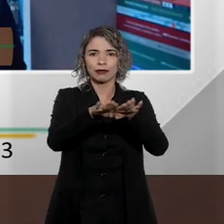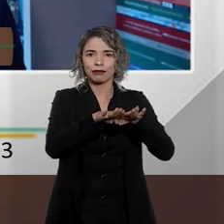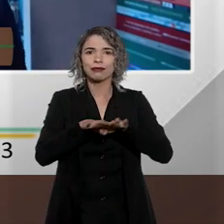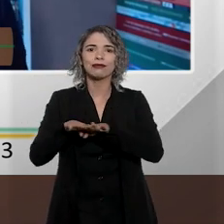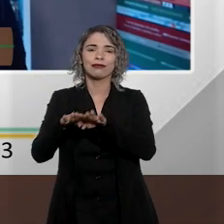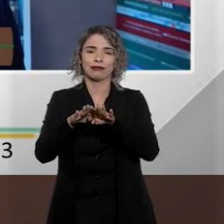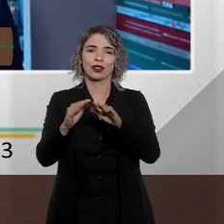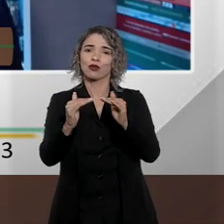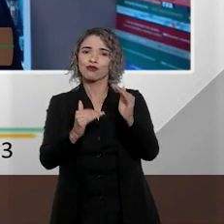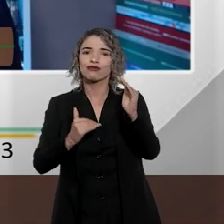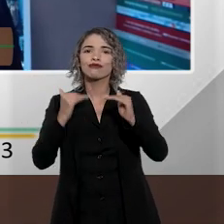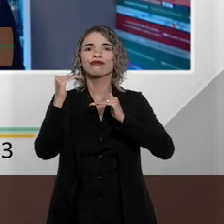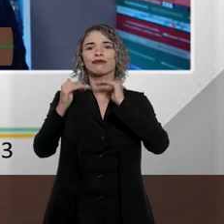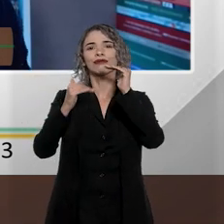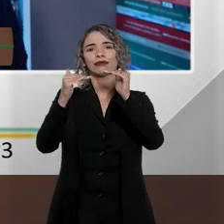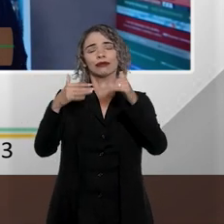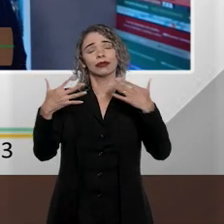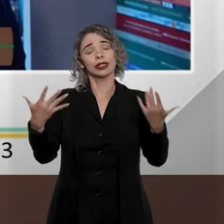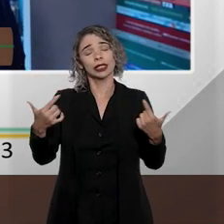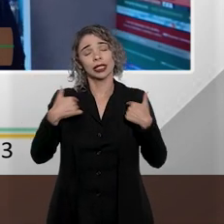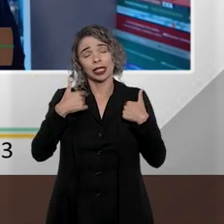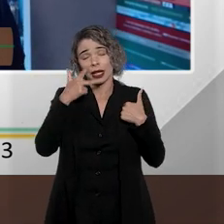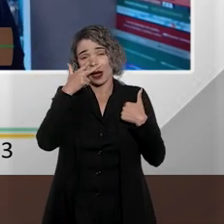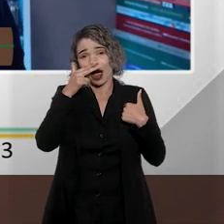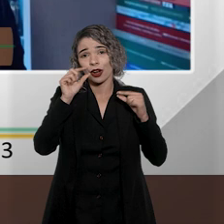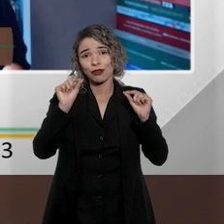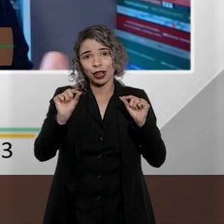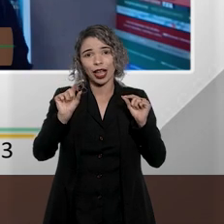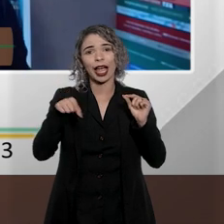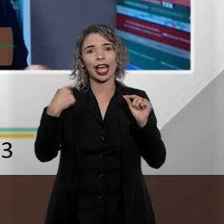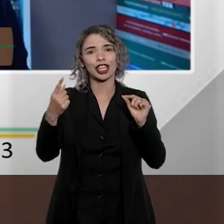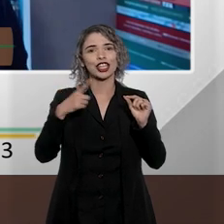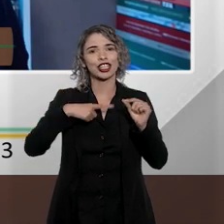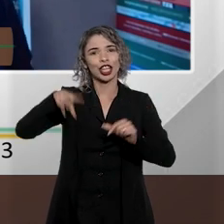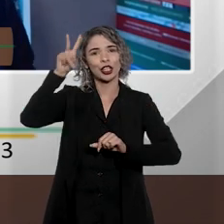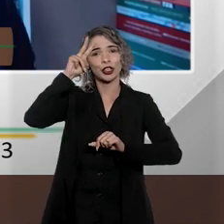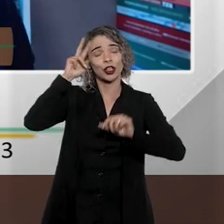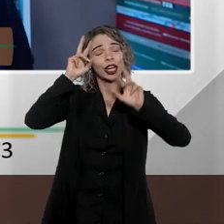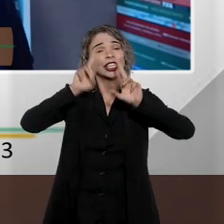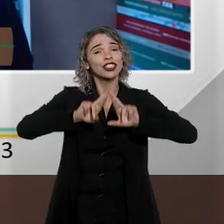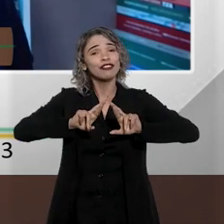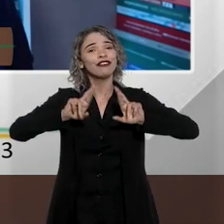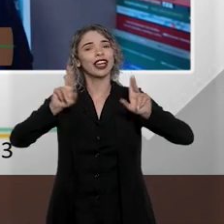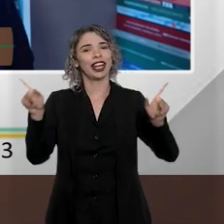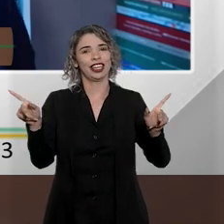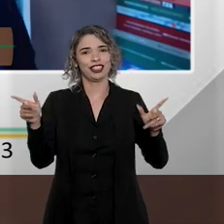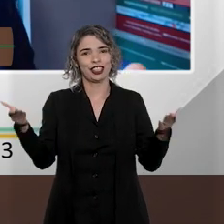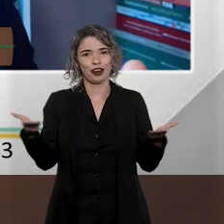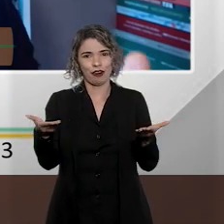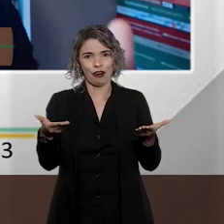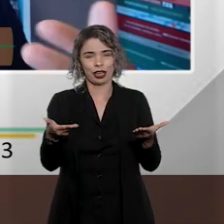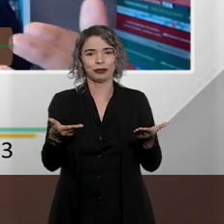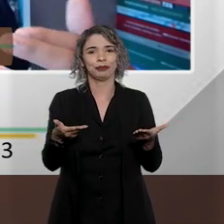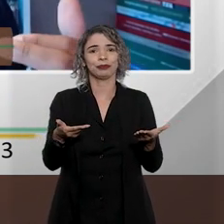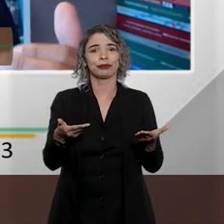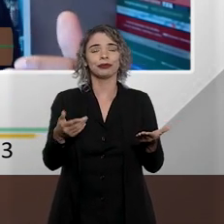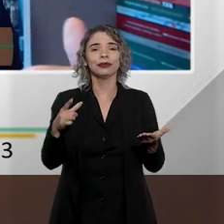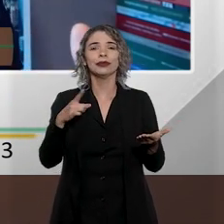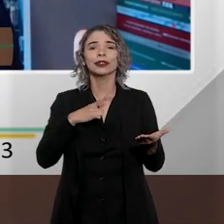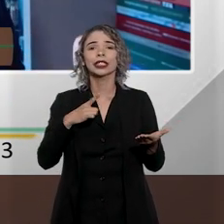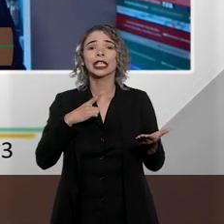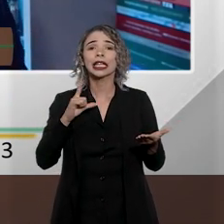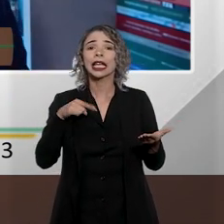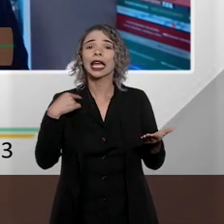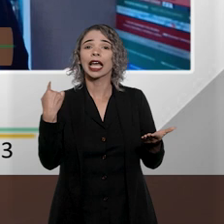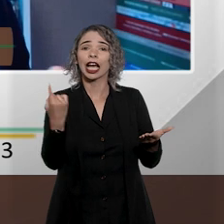patamar. Então, eu não tenho dúvidas, do meu ponto de vista, que nós estamos numa quadratura histórica diferenciada, que vai nos colocar